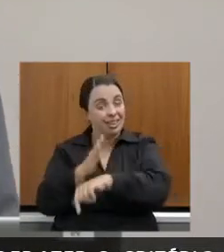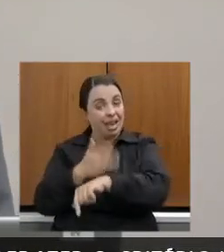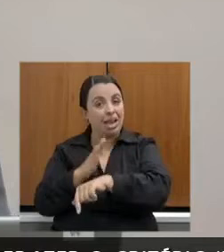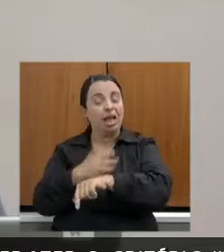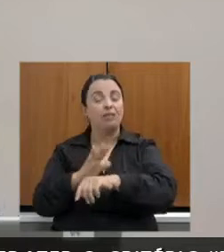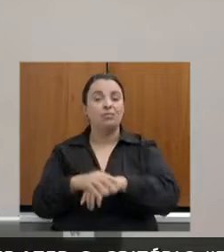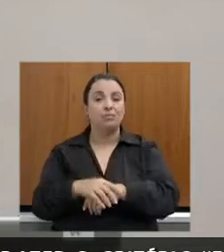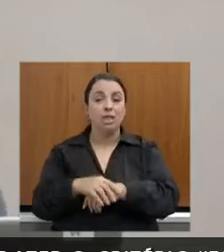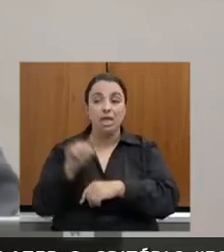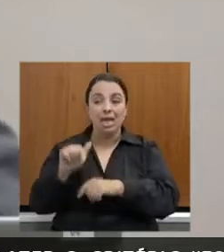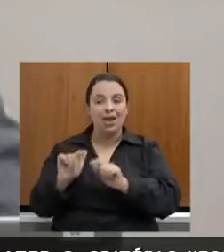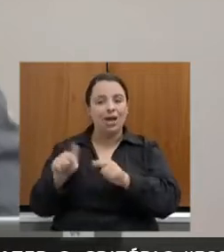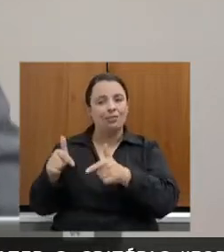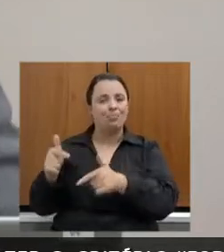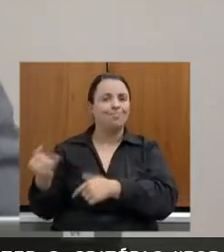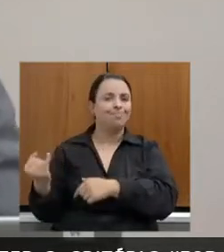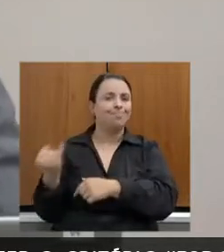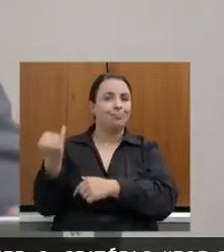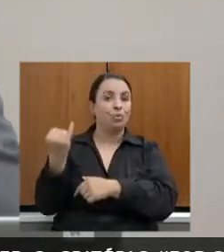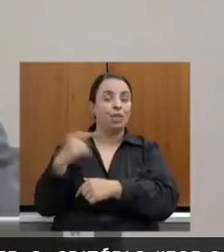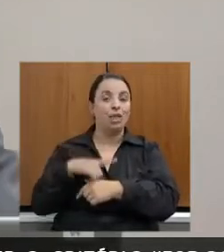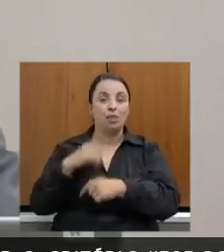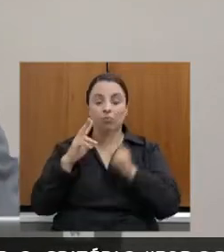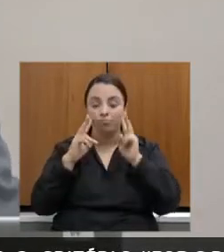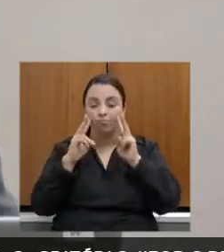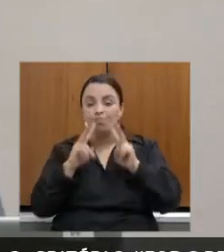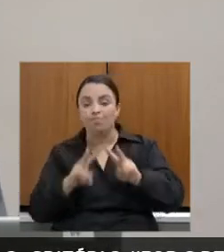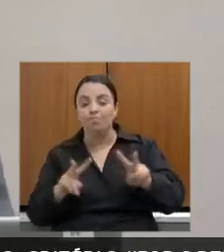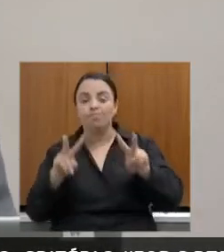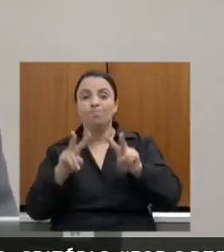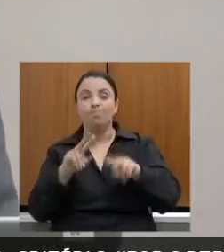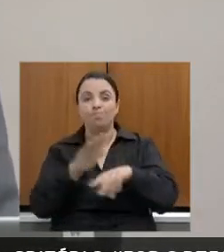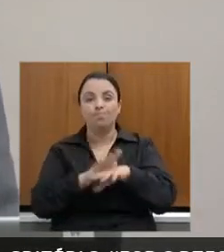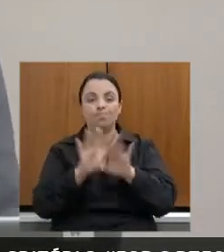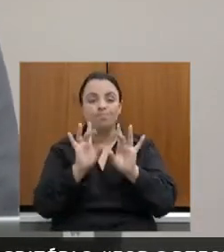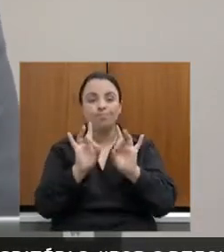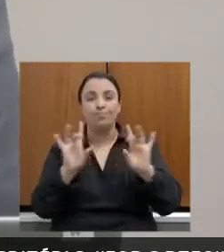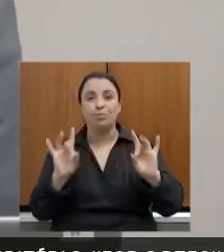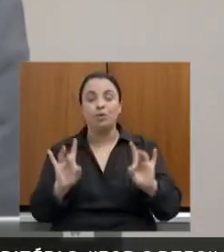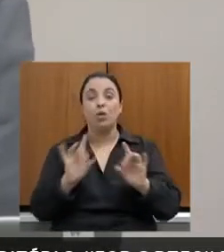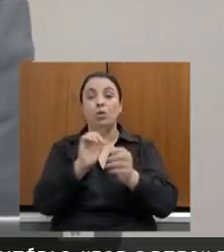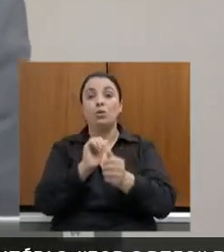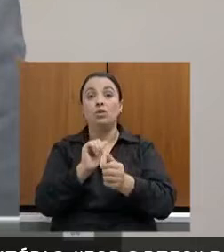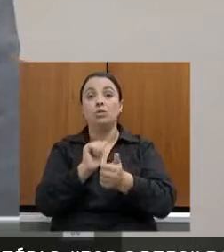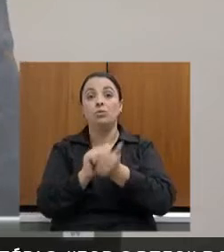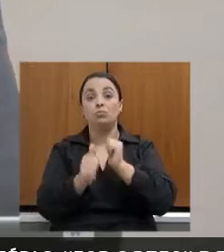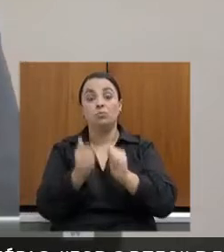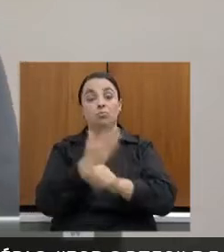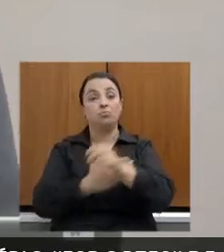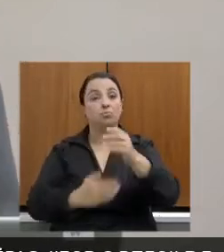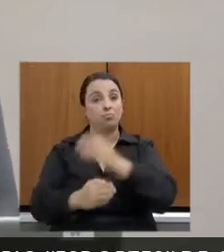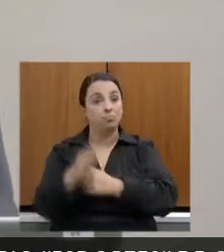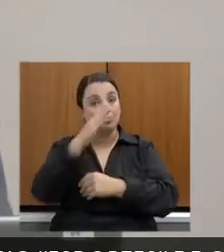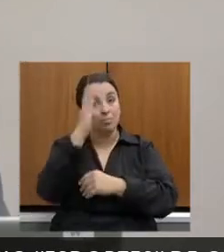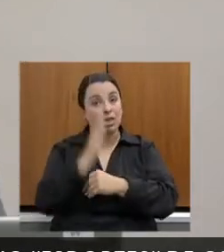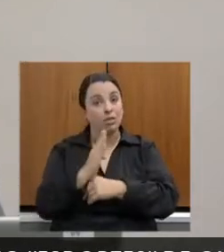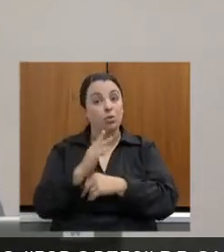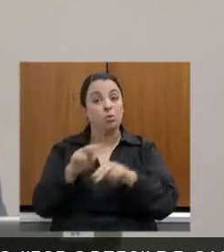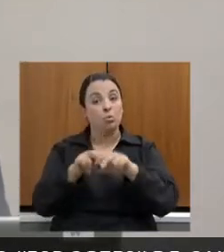esse olhar voltado para o esporte para o Olímpico do Brasil, já que somos potência e temos que cada vez